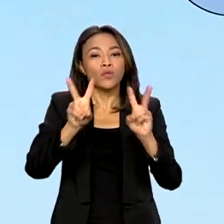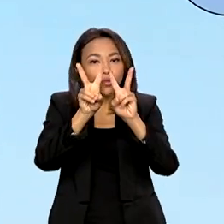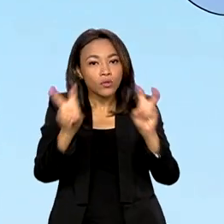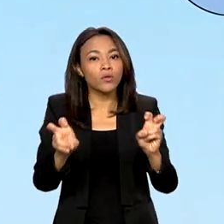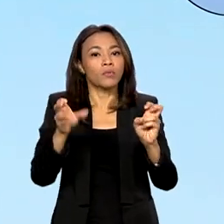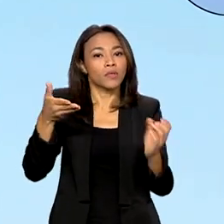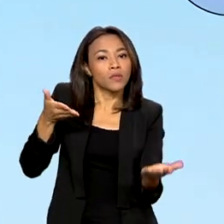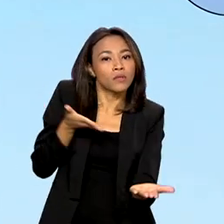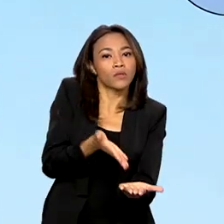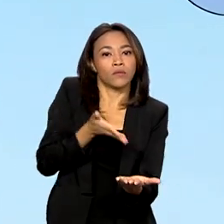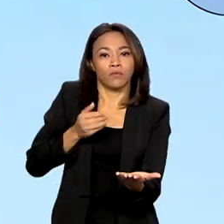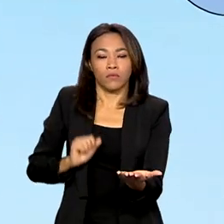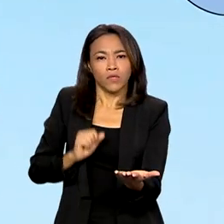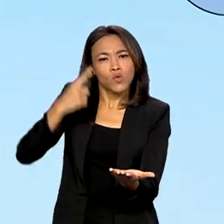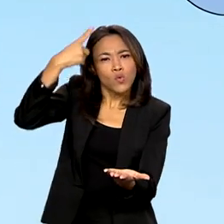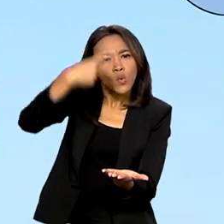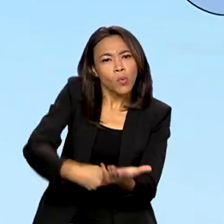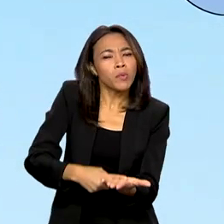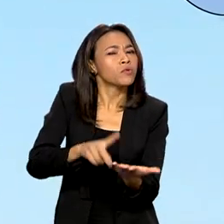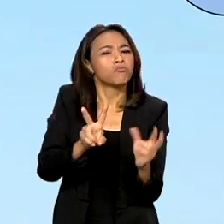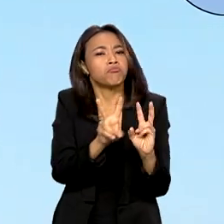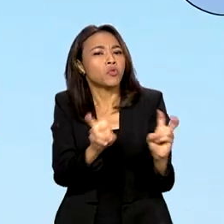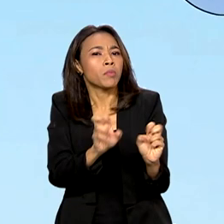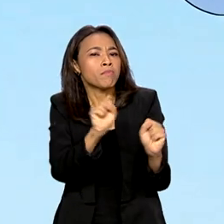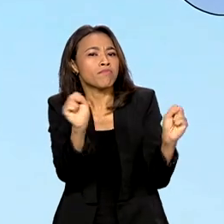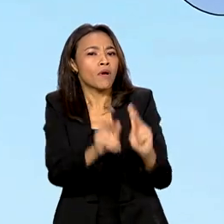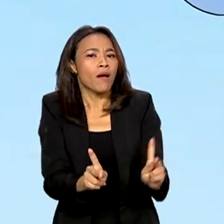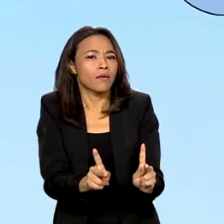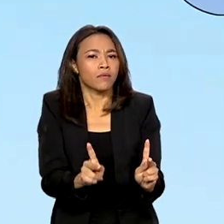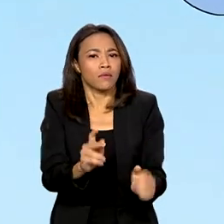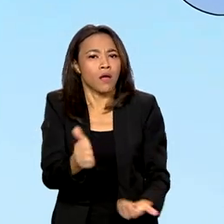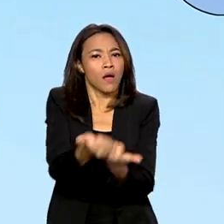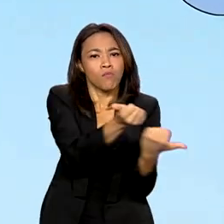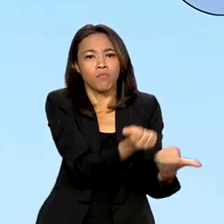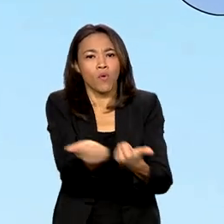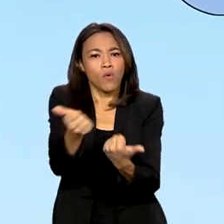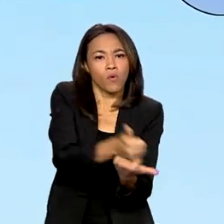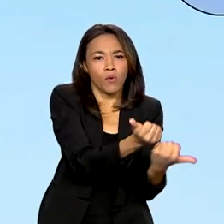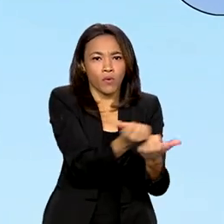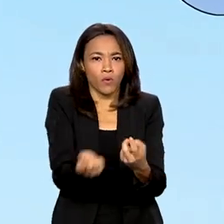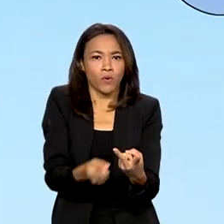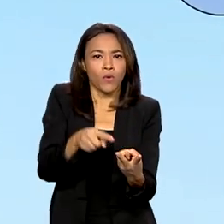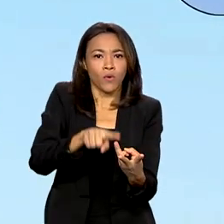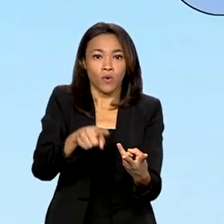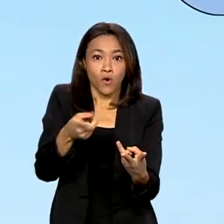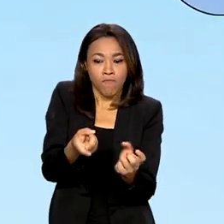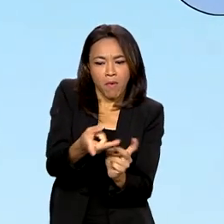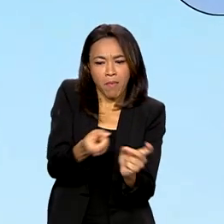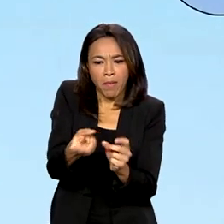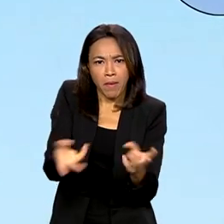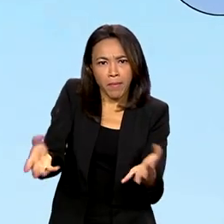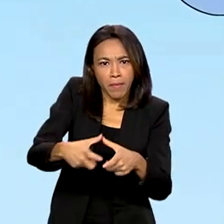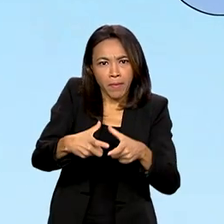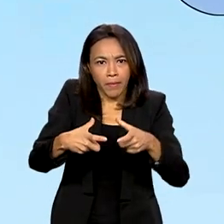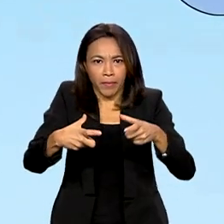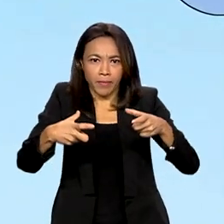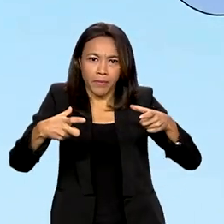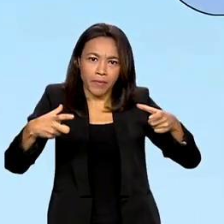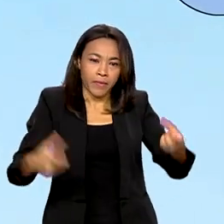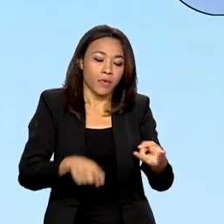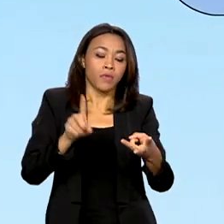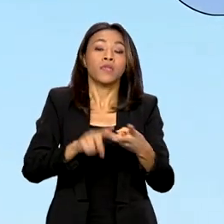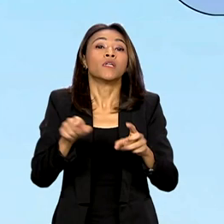promissora. Uma agenda de paz, de cooperação, de ampliação do comércio e dos